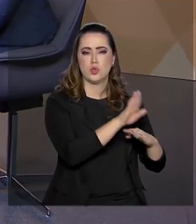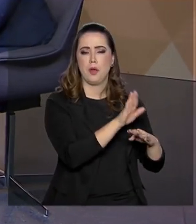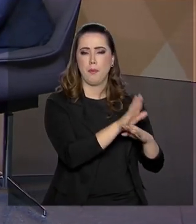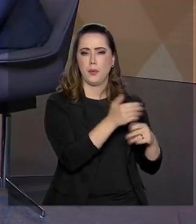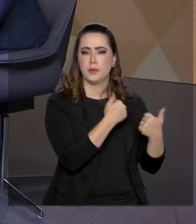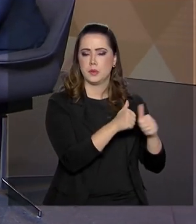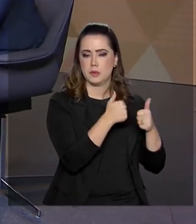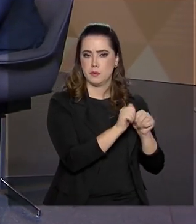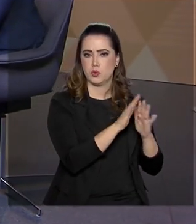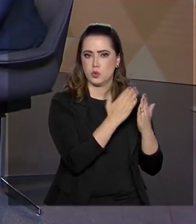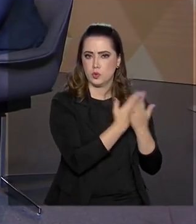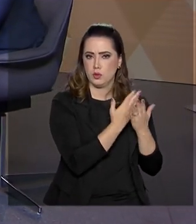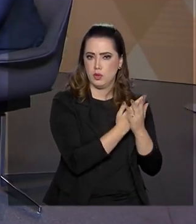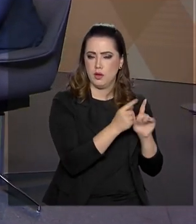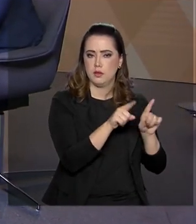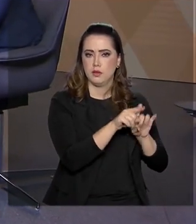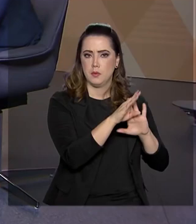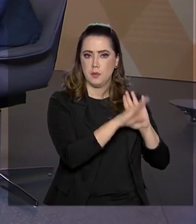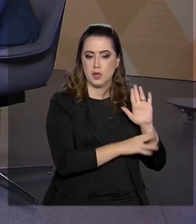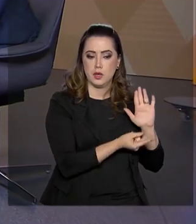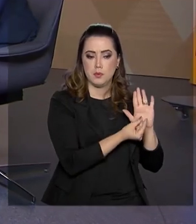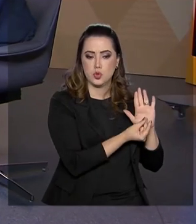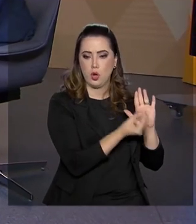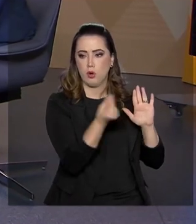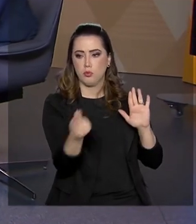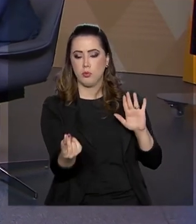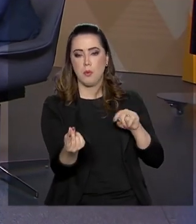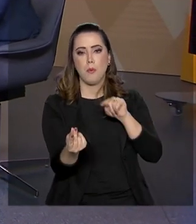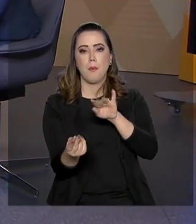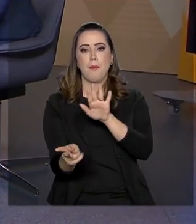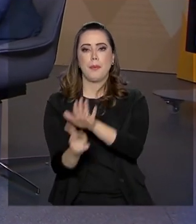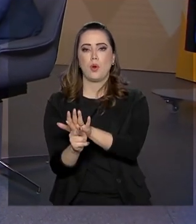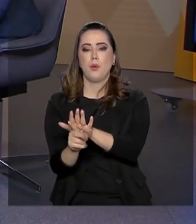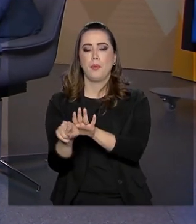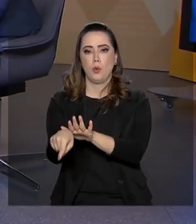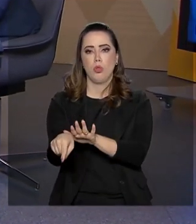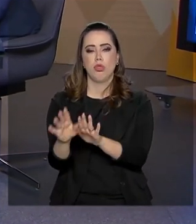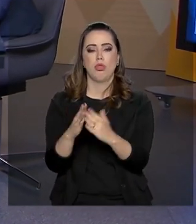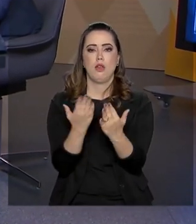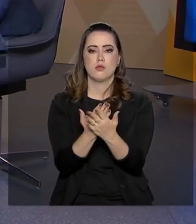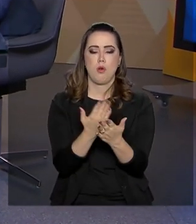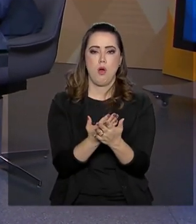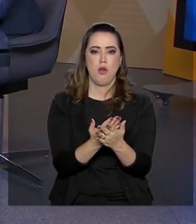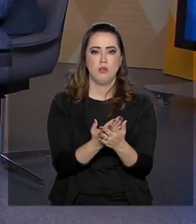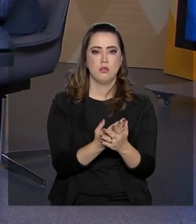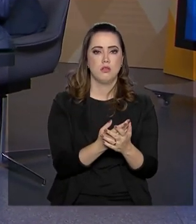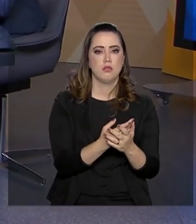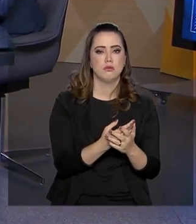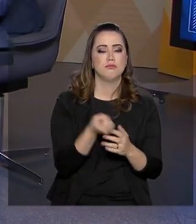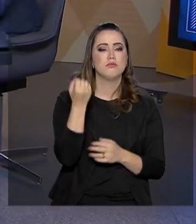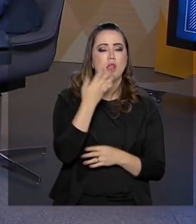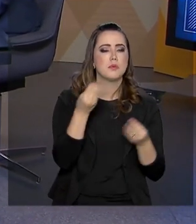Escolar e o Programa Dinheiro Direto na Escola. Uma palavrinha do senhor sobre esses dois programas.